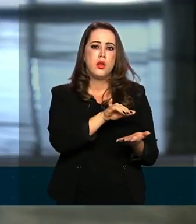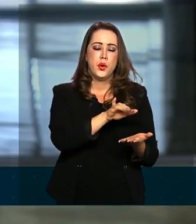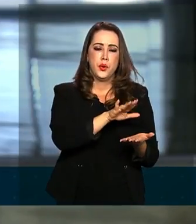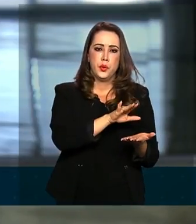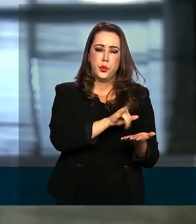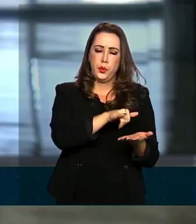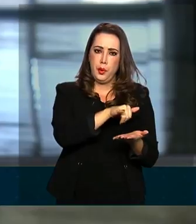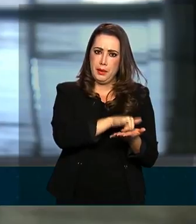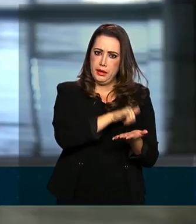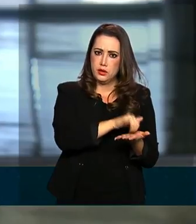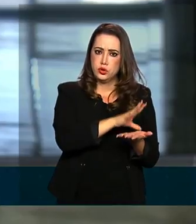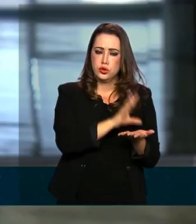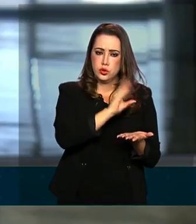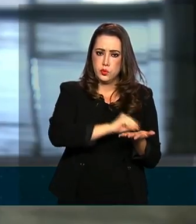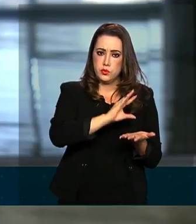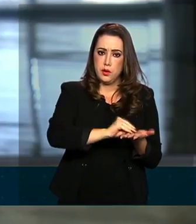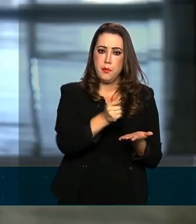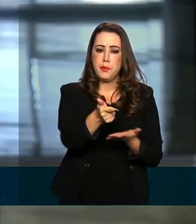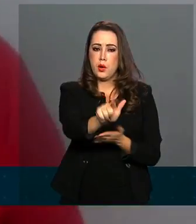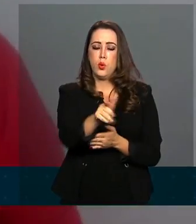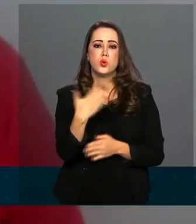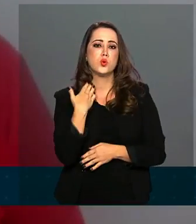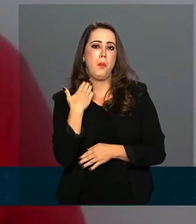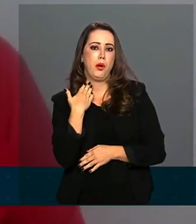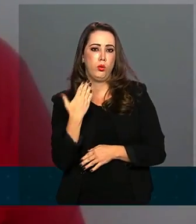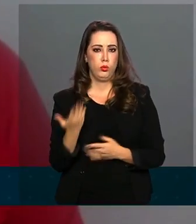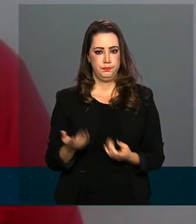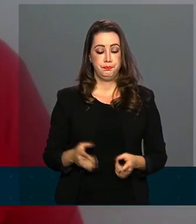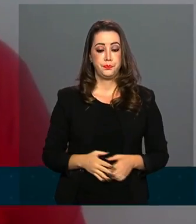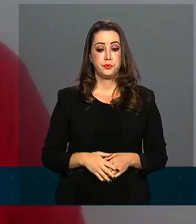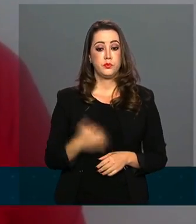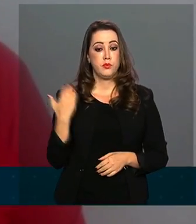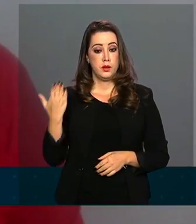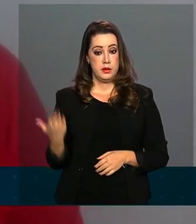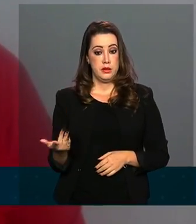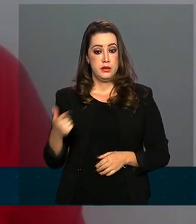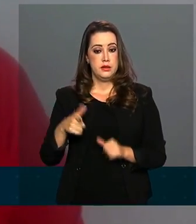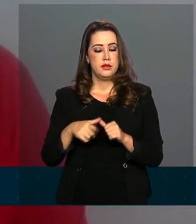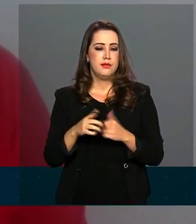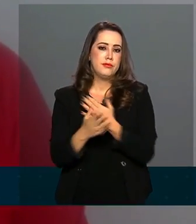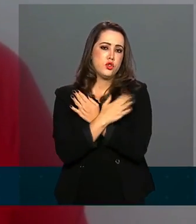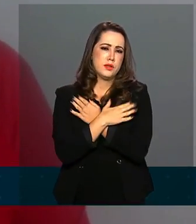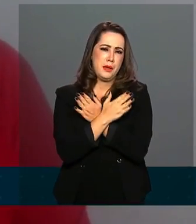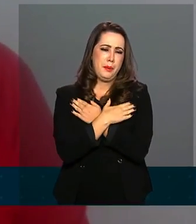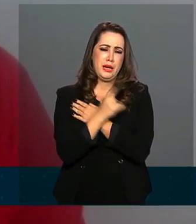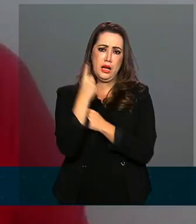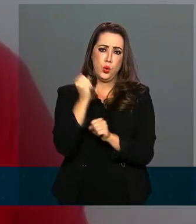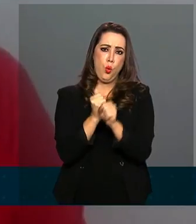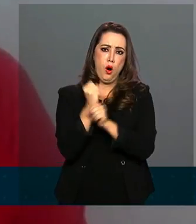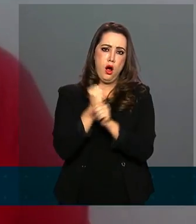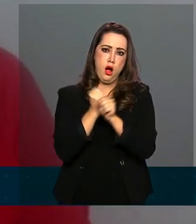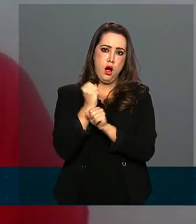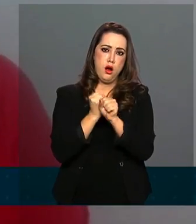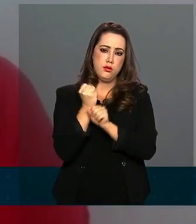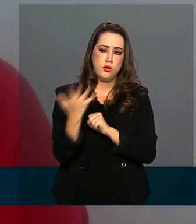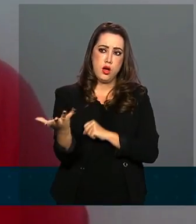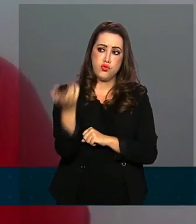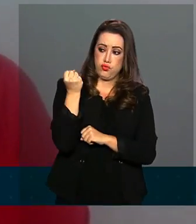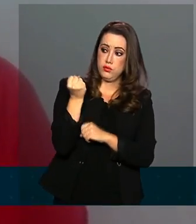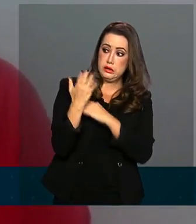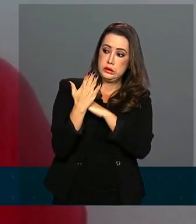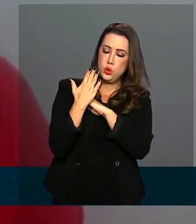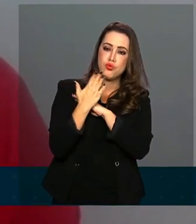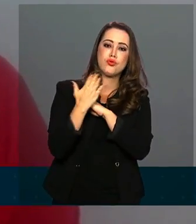Caixa Tem para outras contas bancárias. No caso de Geomar, que está desempregado há um ano, o dinheiro vem ajudar